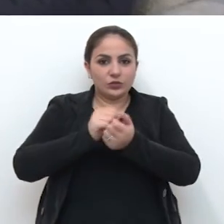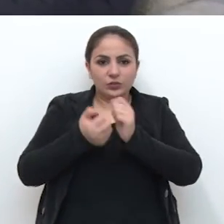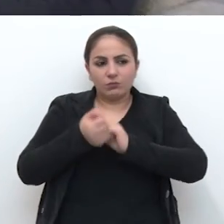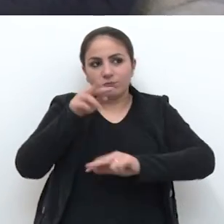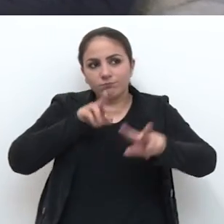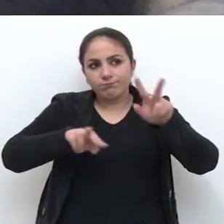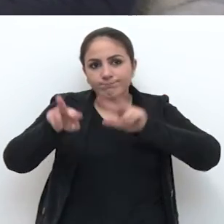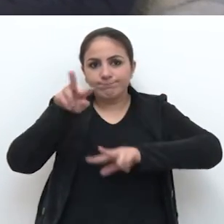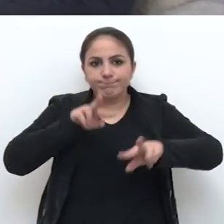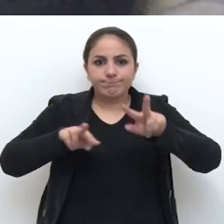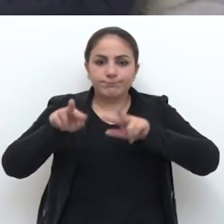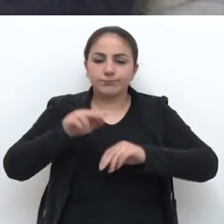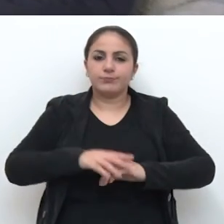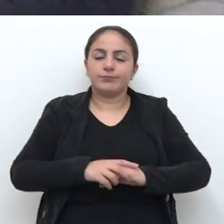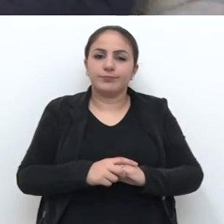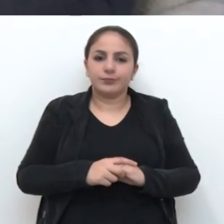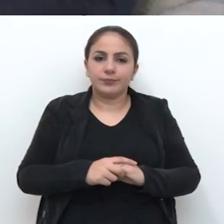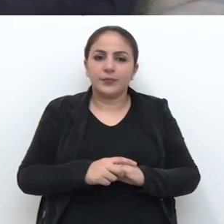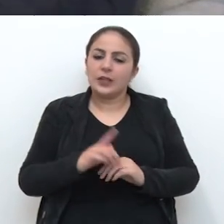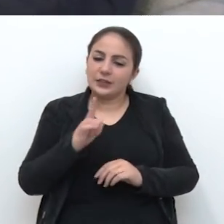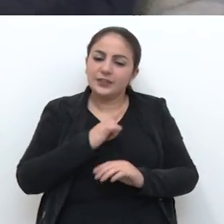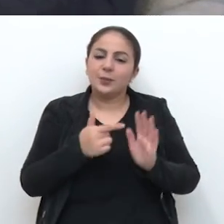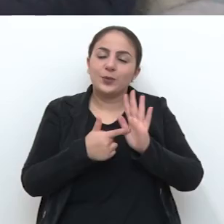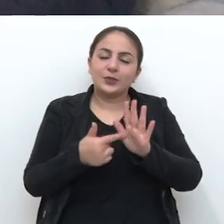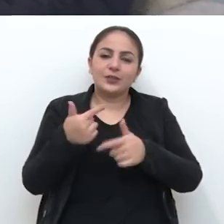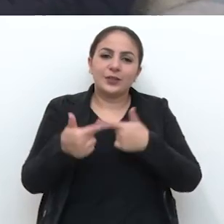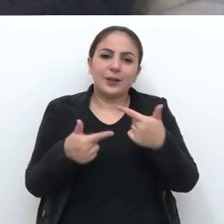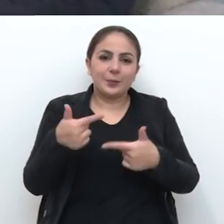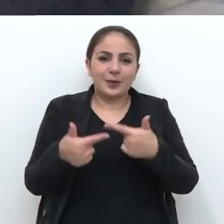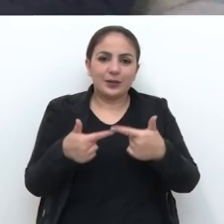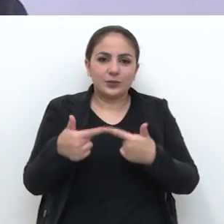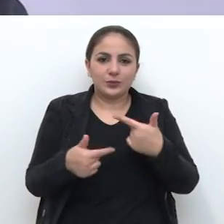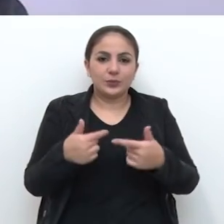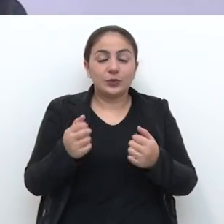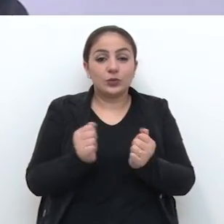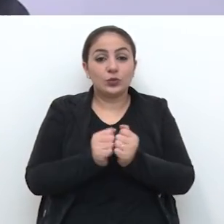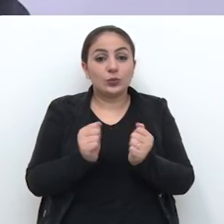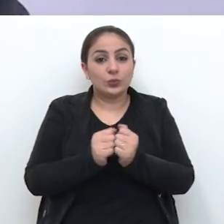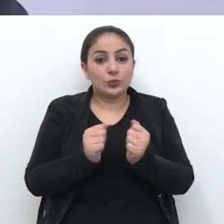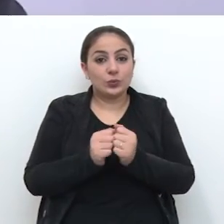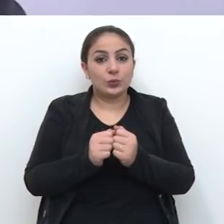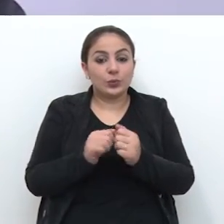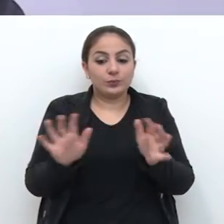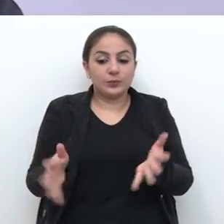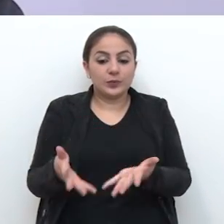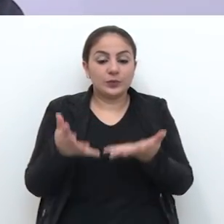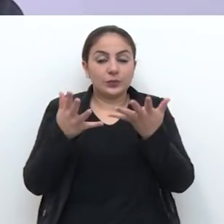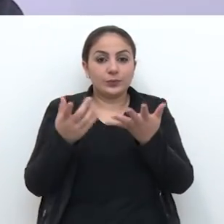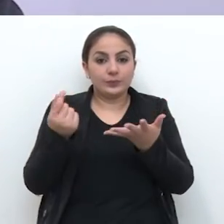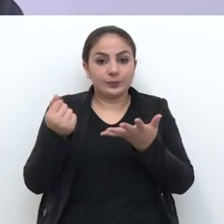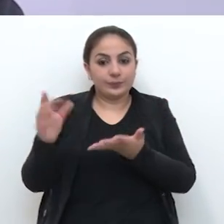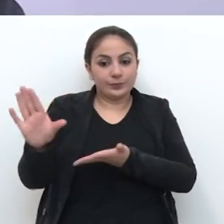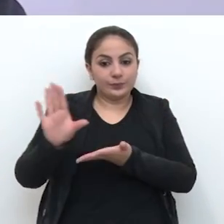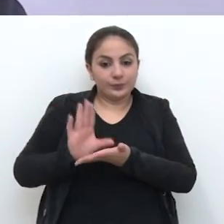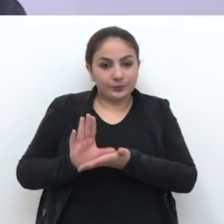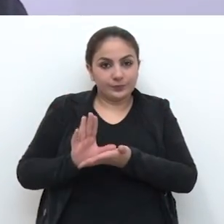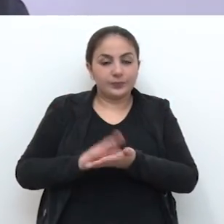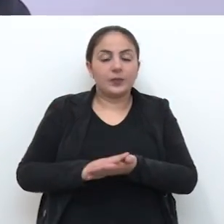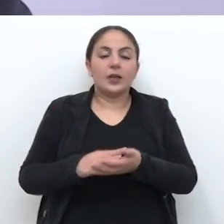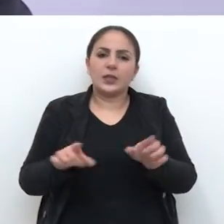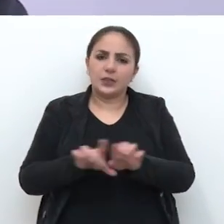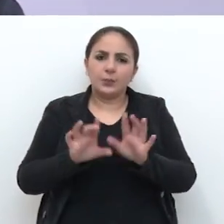visuais, no caso, de estar expondo seus trabalhos através de um incentivo também financeiro